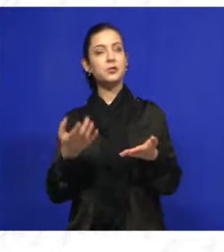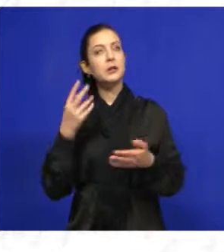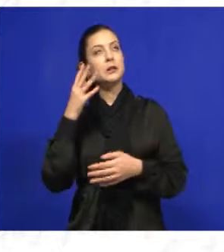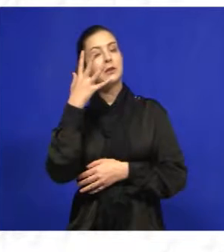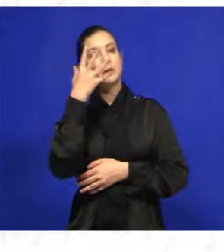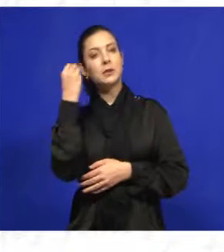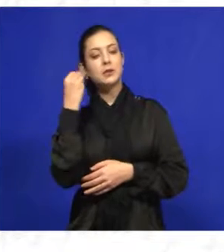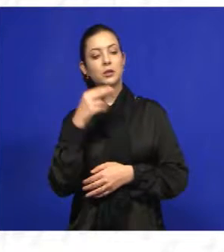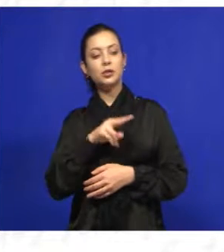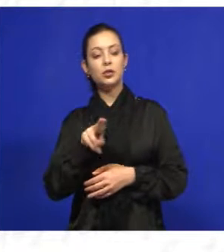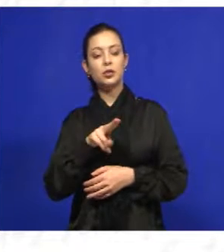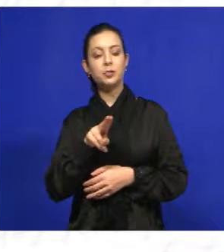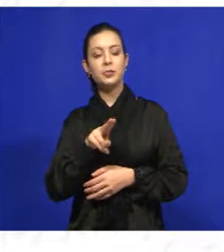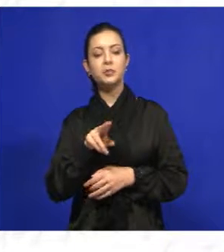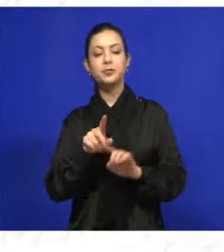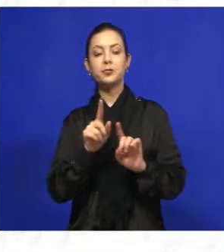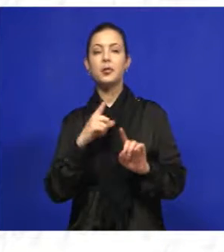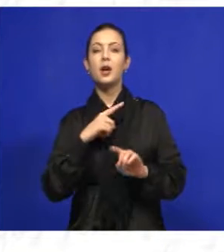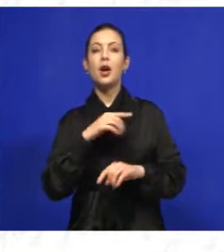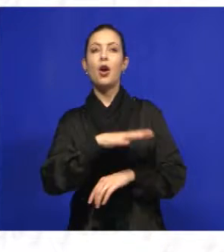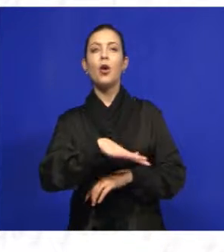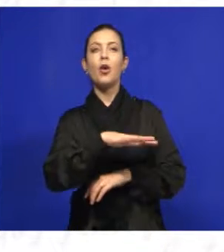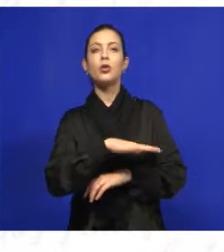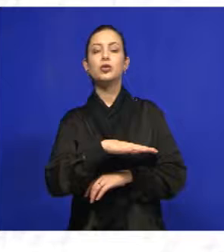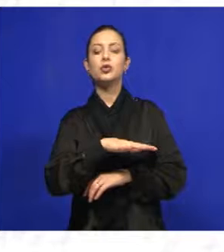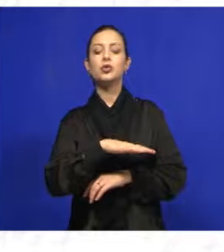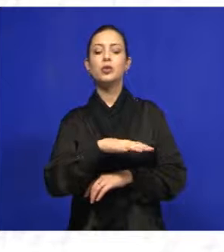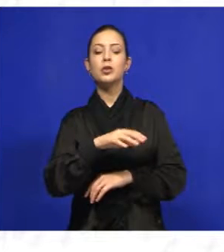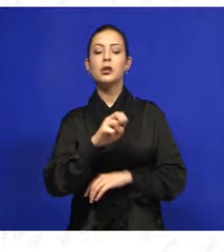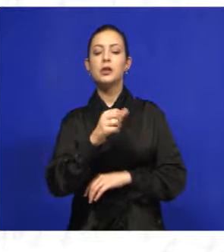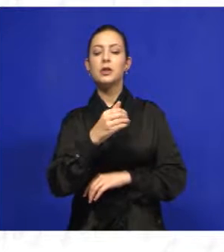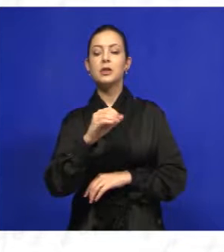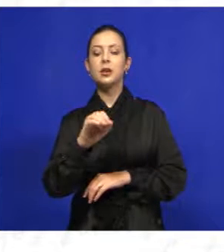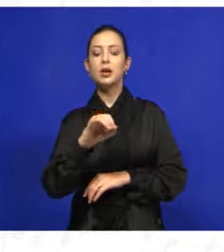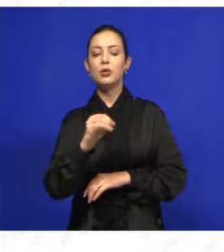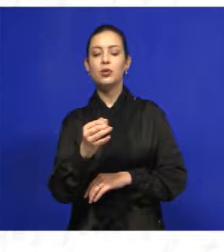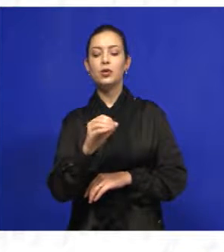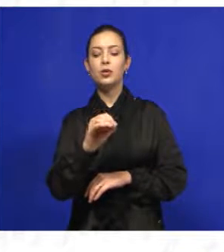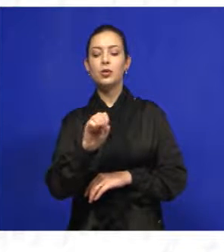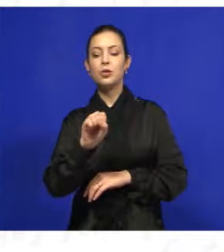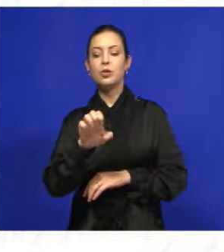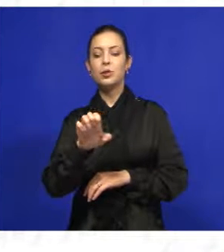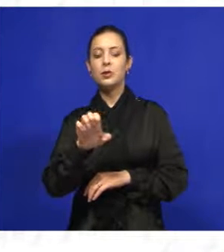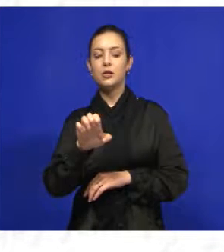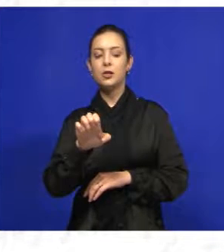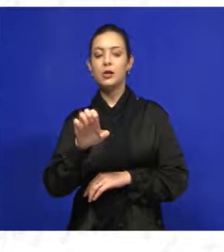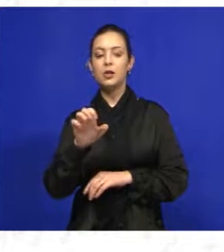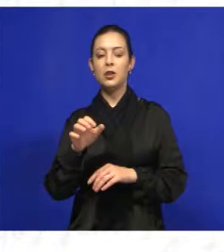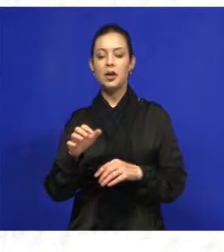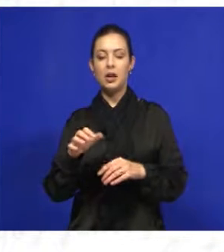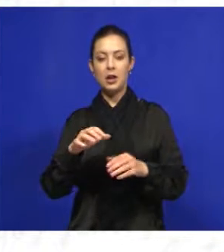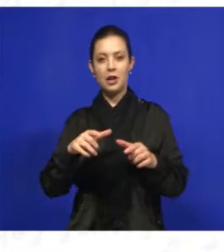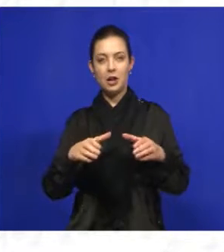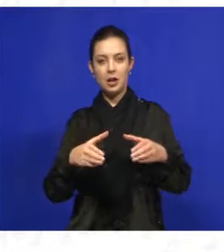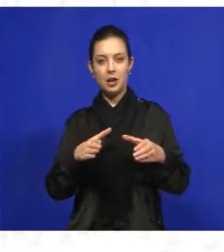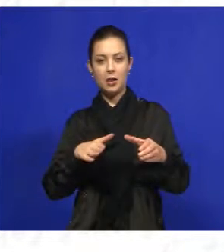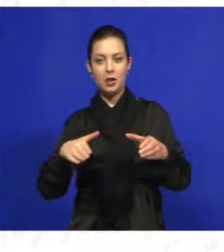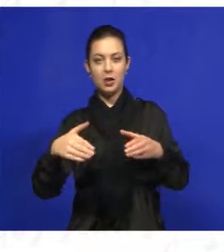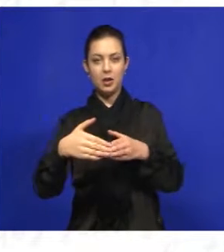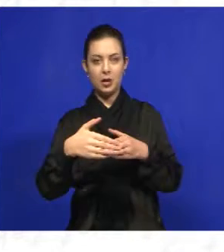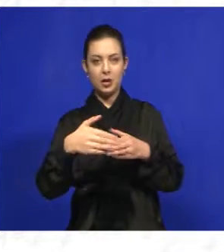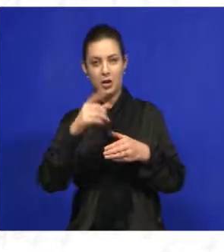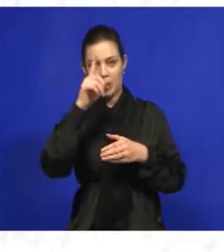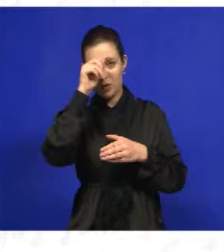eu não me lembro o nome dela, mas fica situada ali no Jardim São José, aquela pracinha que fica ali naquele trevo, ali próximo do Hospital